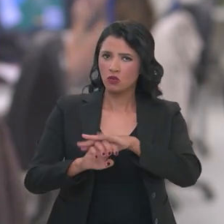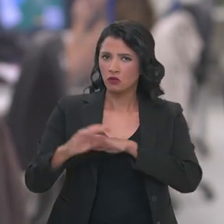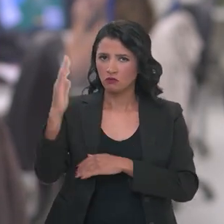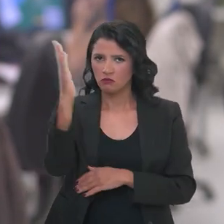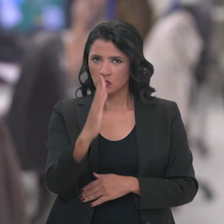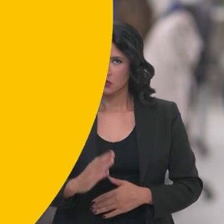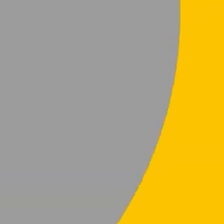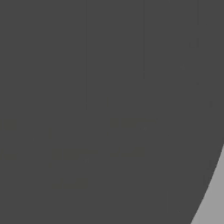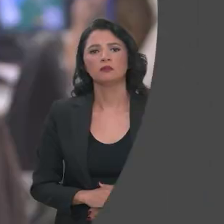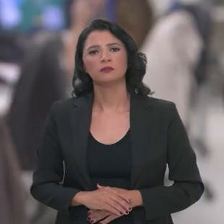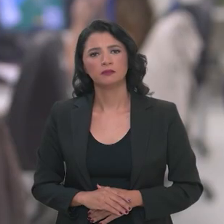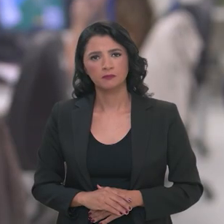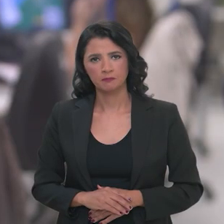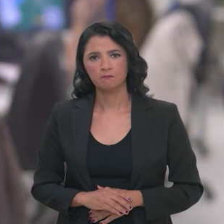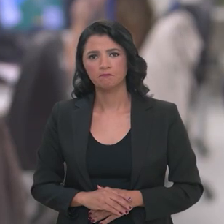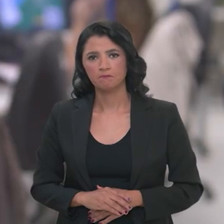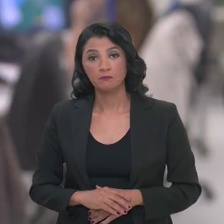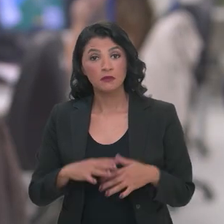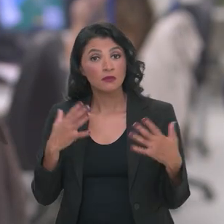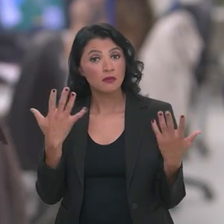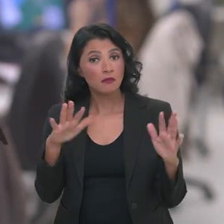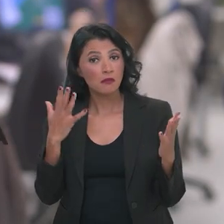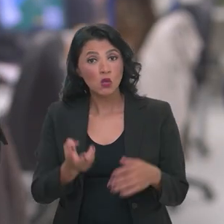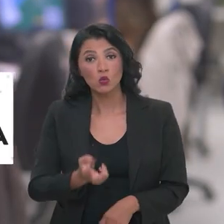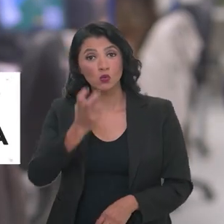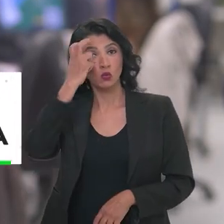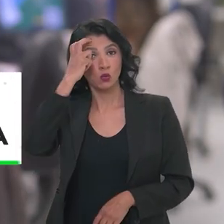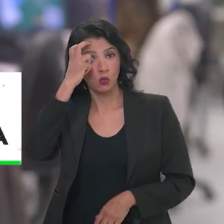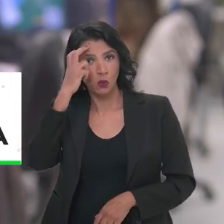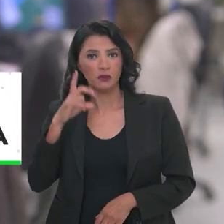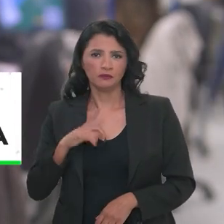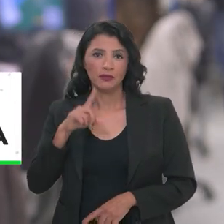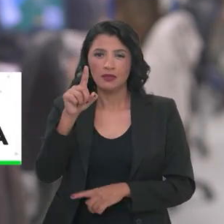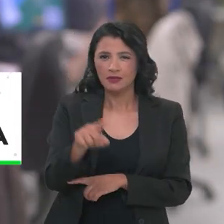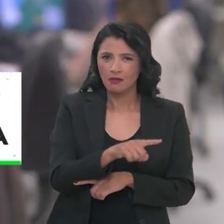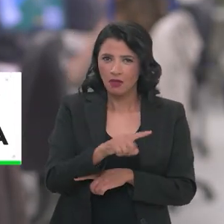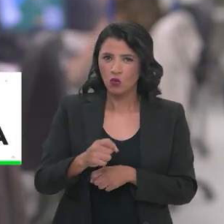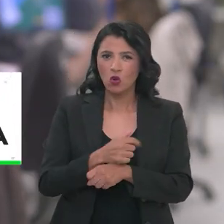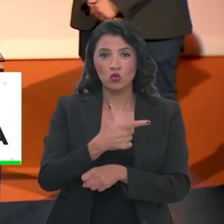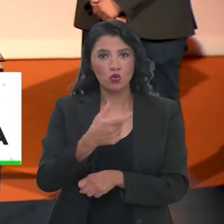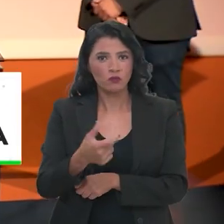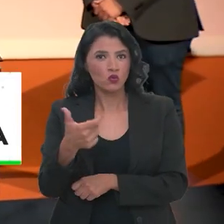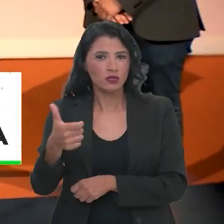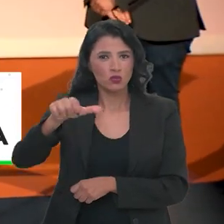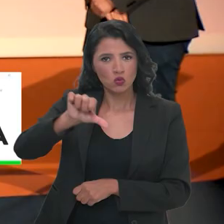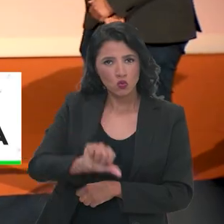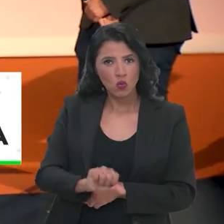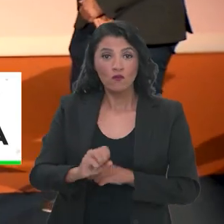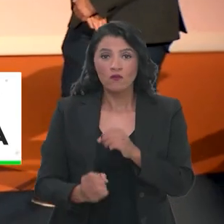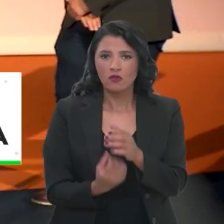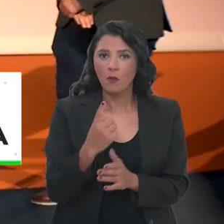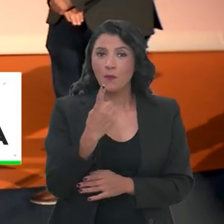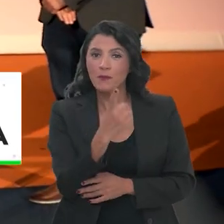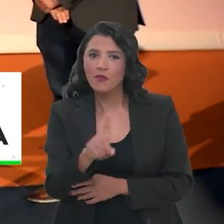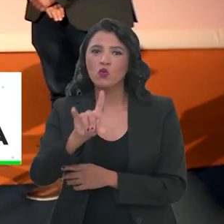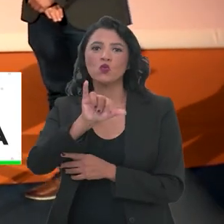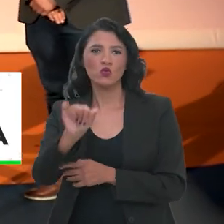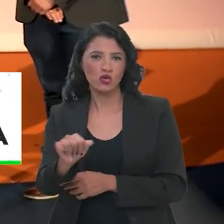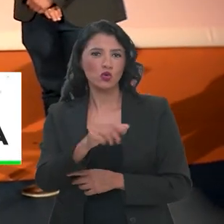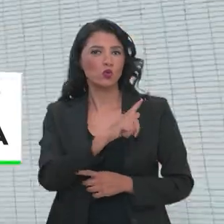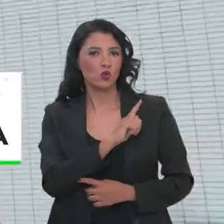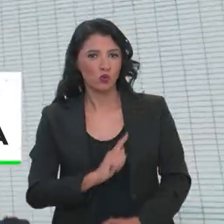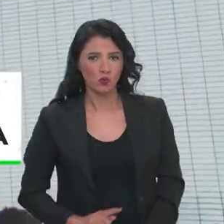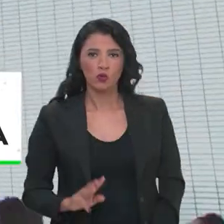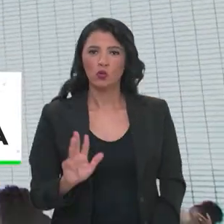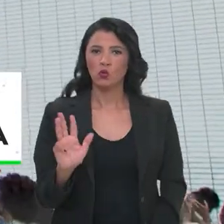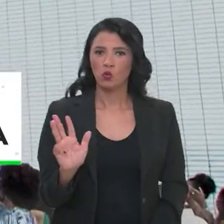brasileiro. Celebrar a cultura Vestido em 2019 e recriado no primeiro dia do governo Lula, o Ministério da